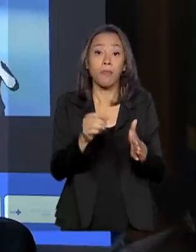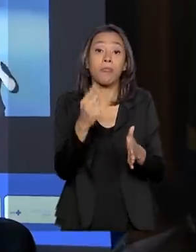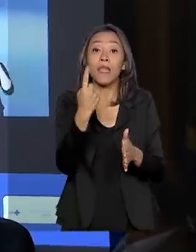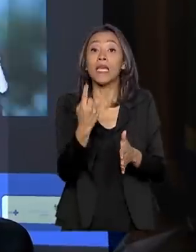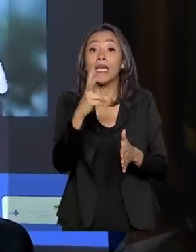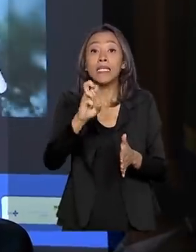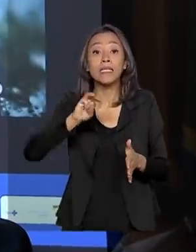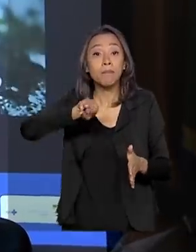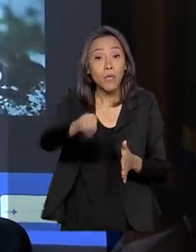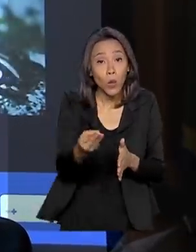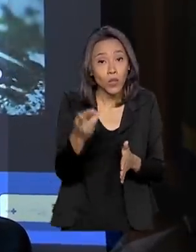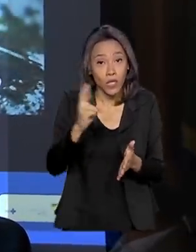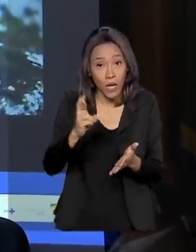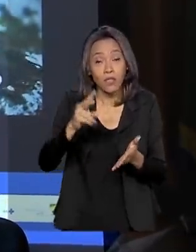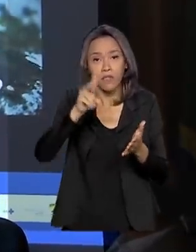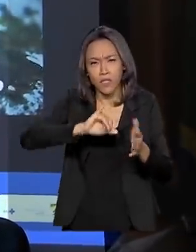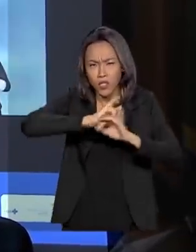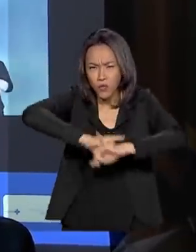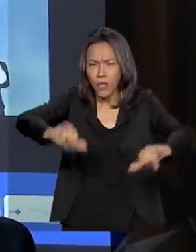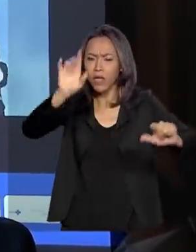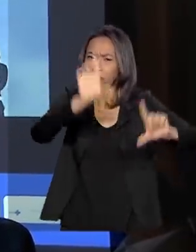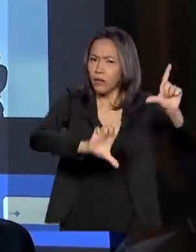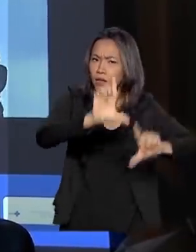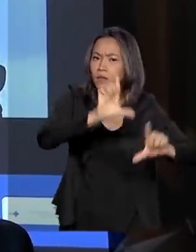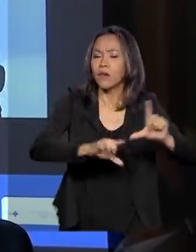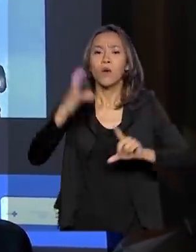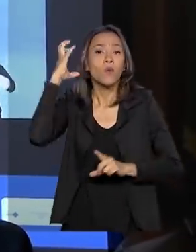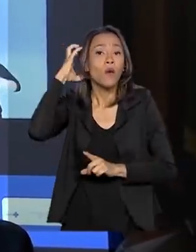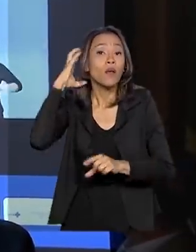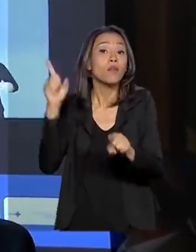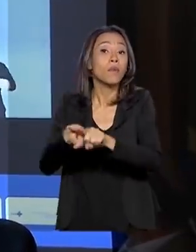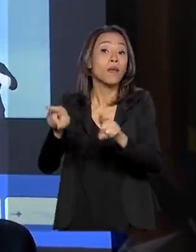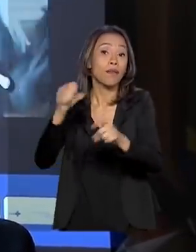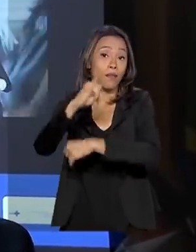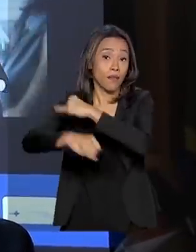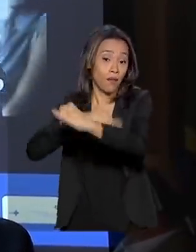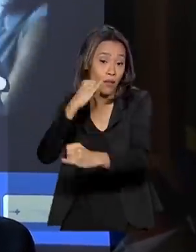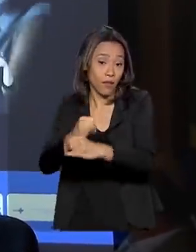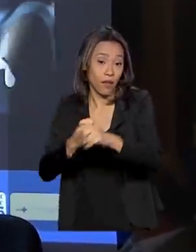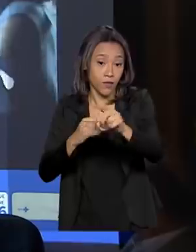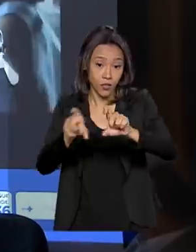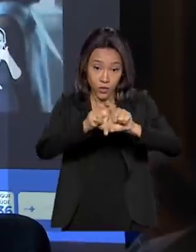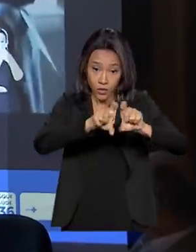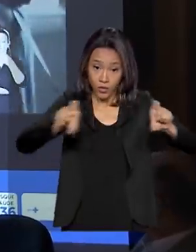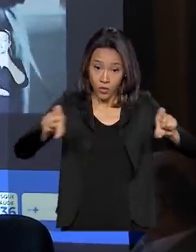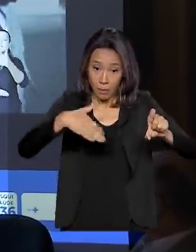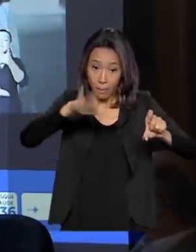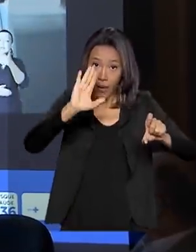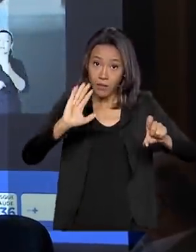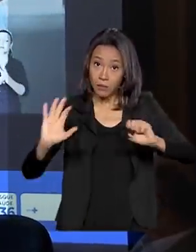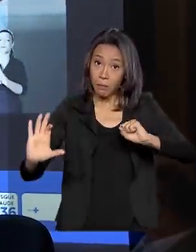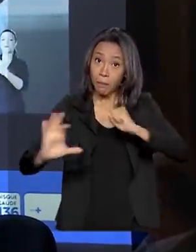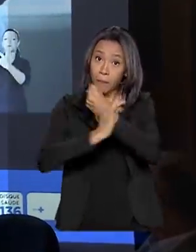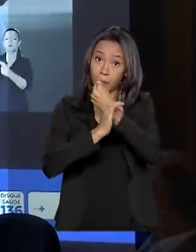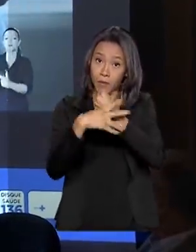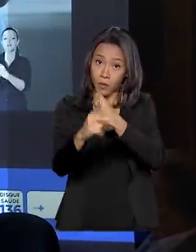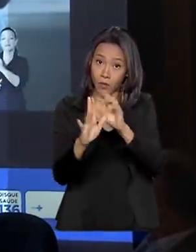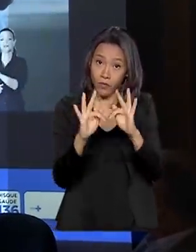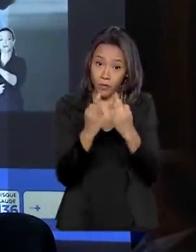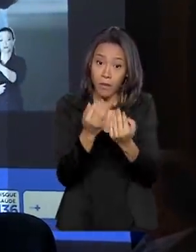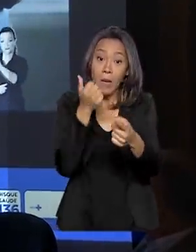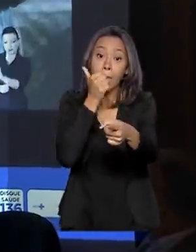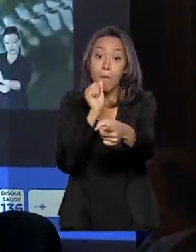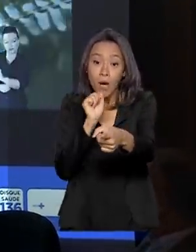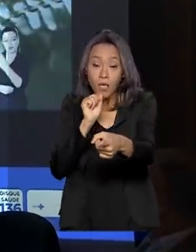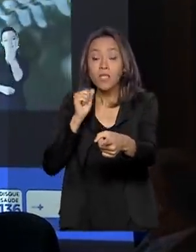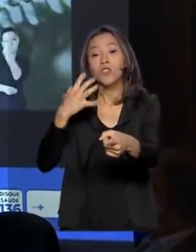milhões de reais e será exibida na TV, no rádio e na internet. Com o slogan Mais Proteção para a Sua Família, o vídeo mostra mães que